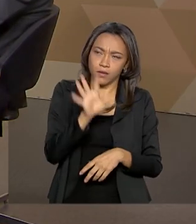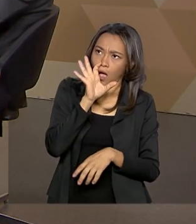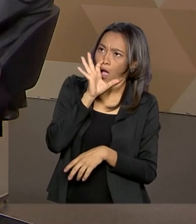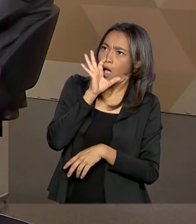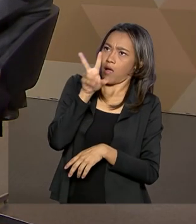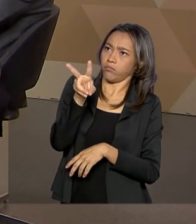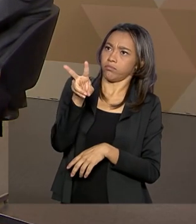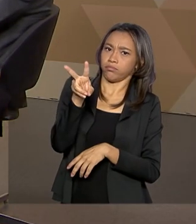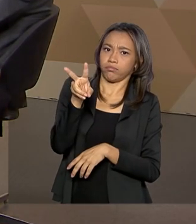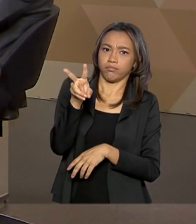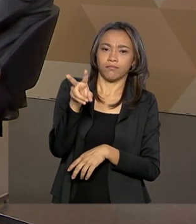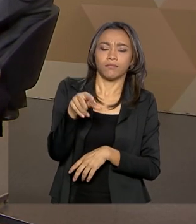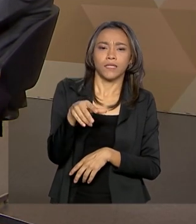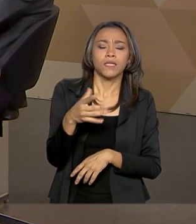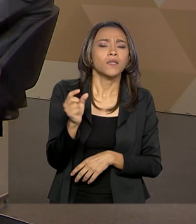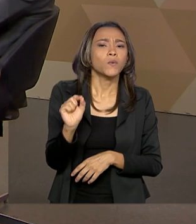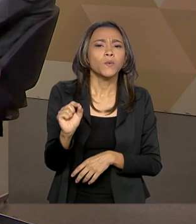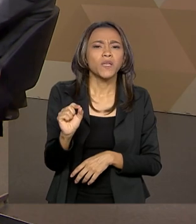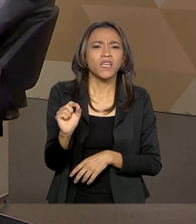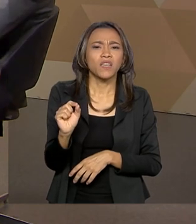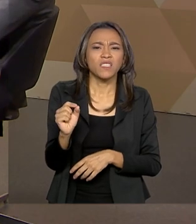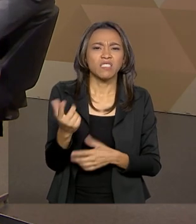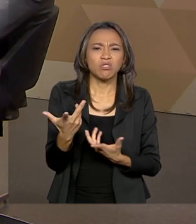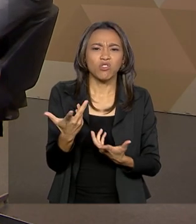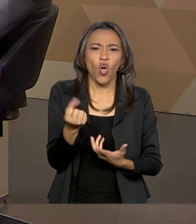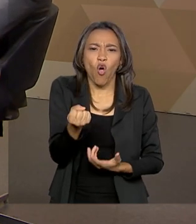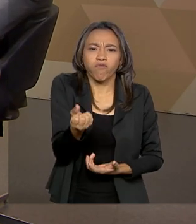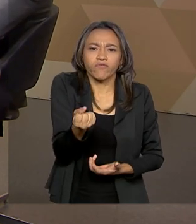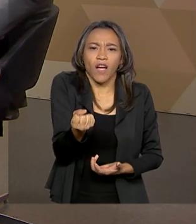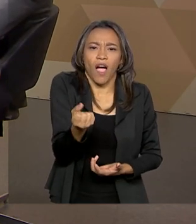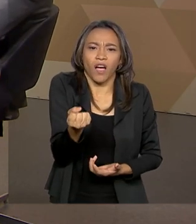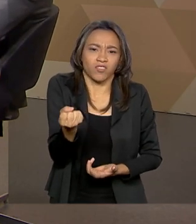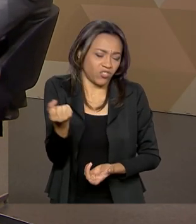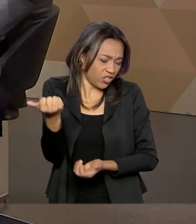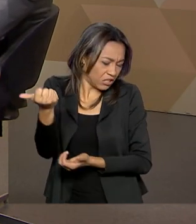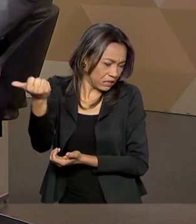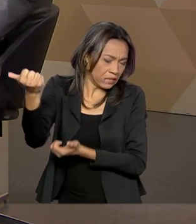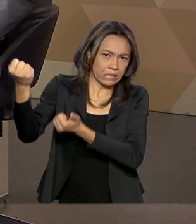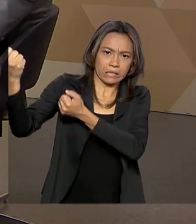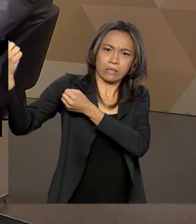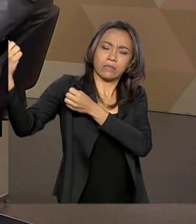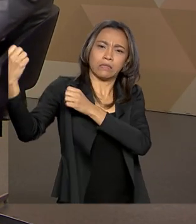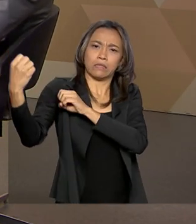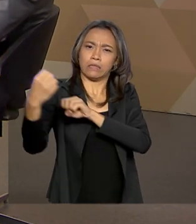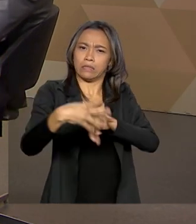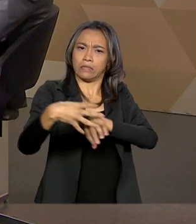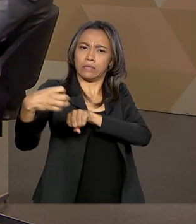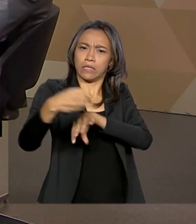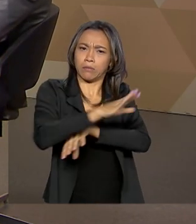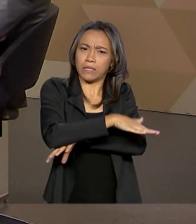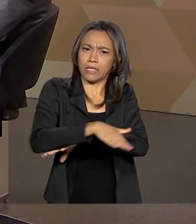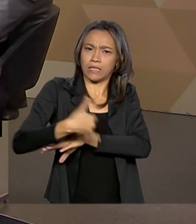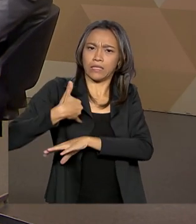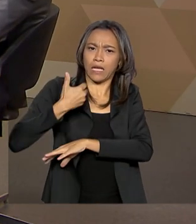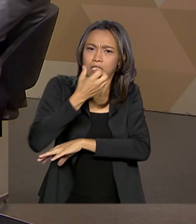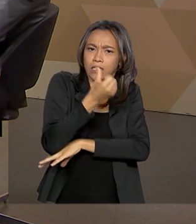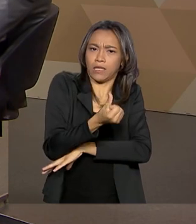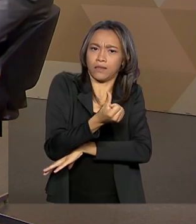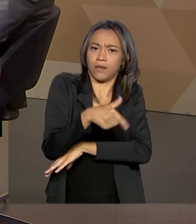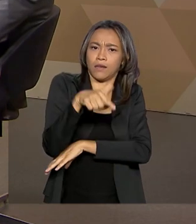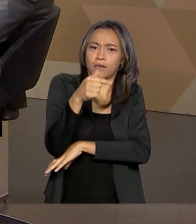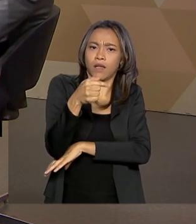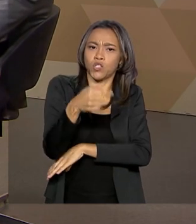covardemente enfiado, guela abaixo, daqueles meninos, daquelas crianças de 6, 7,